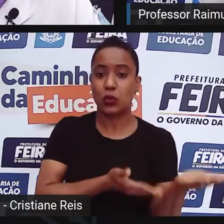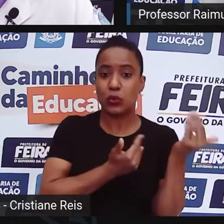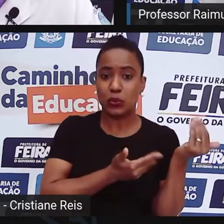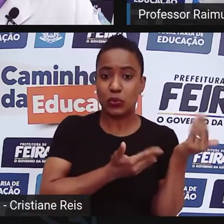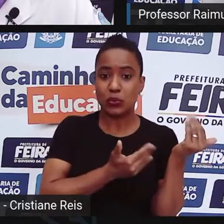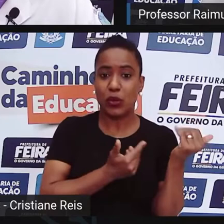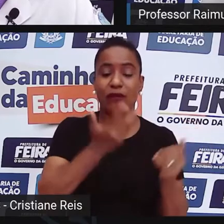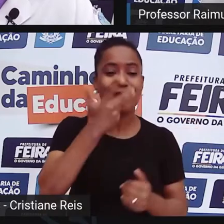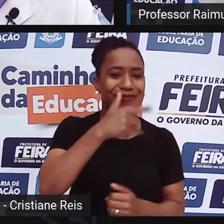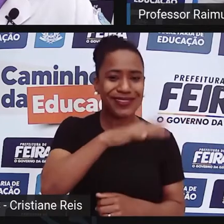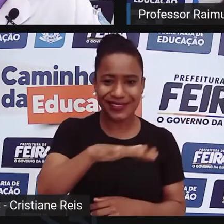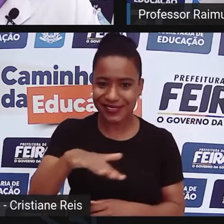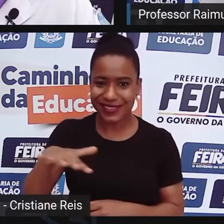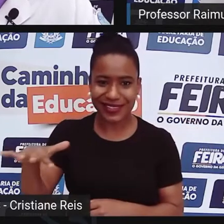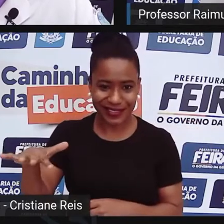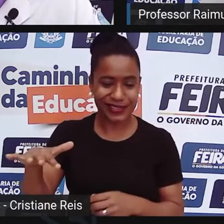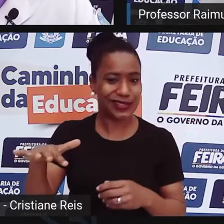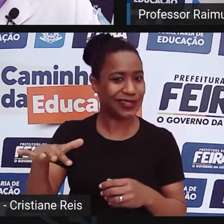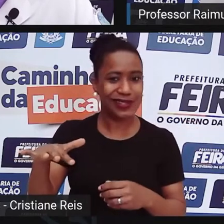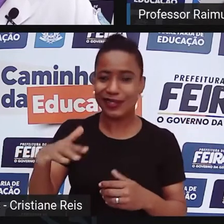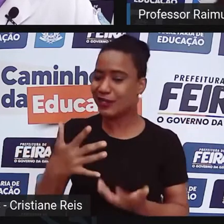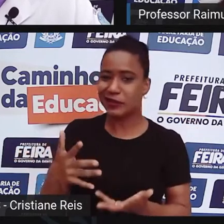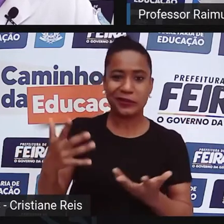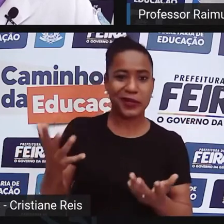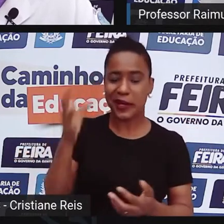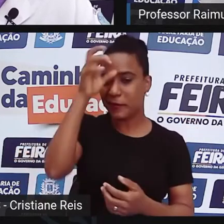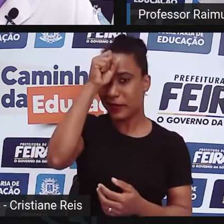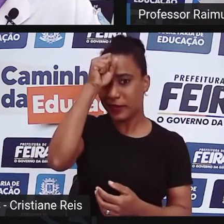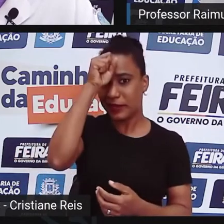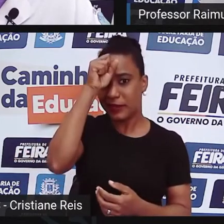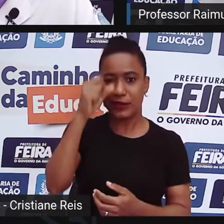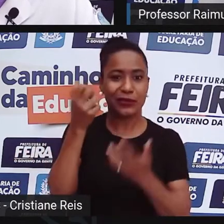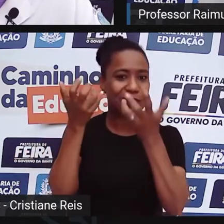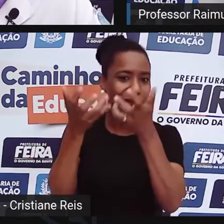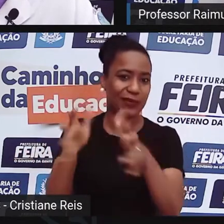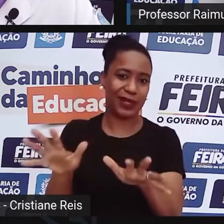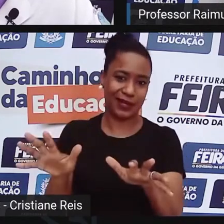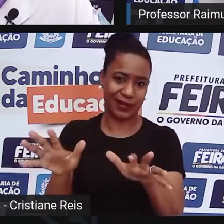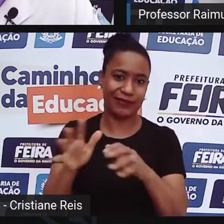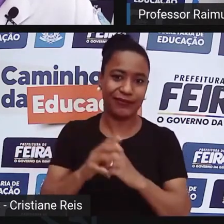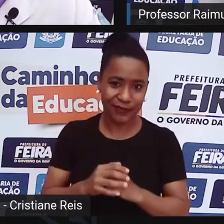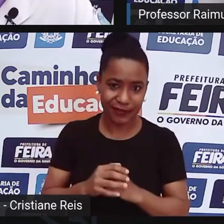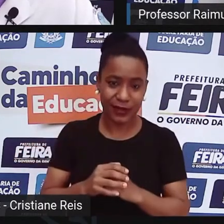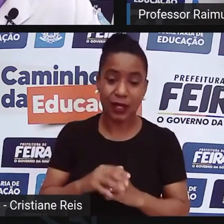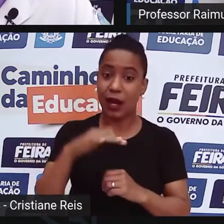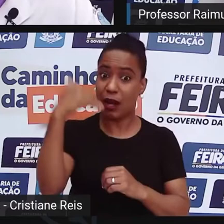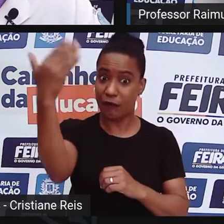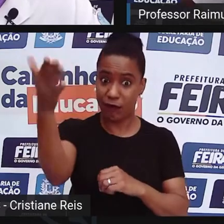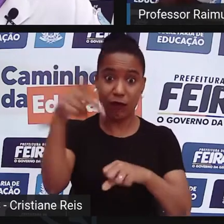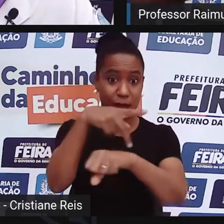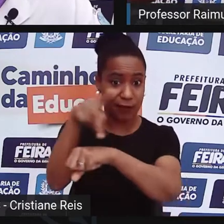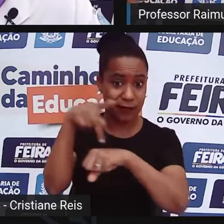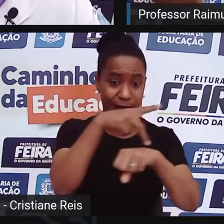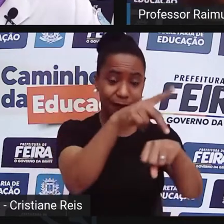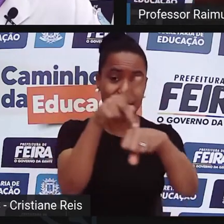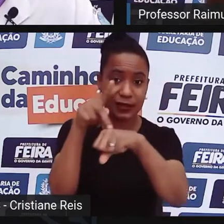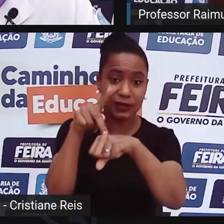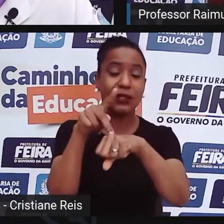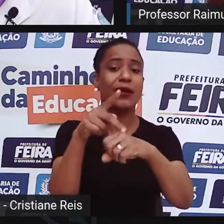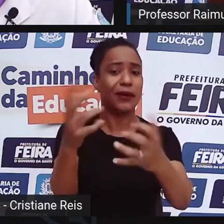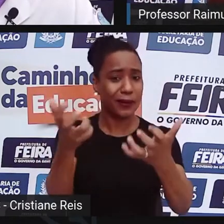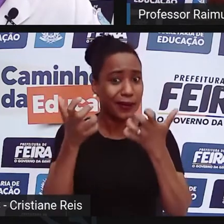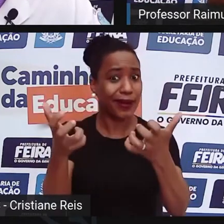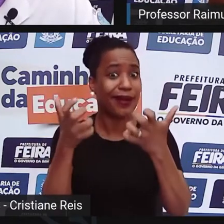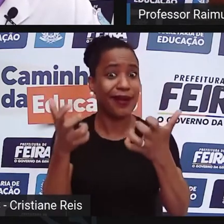esse conhecimento fluir na sua mente e na sua vida, quanto o pessoal do exterior está abraçando com